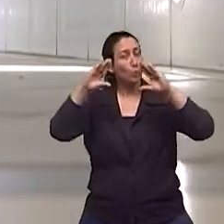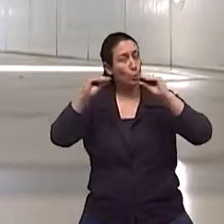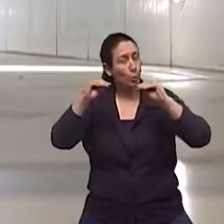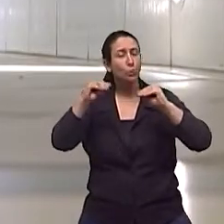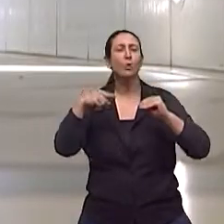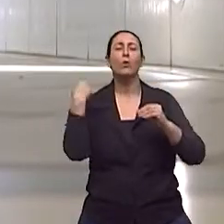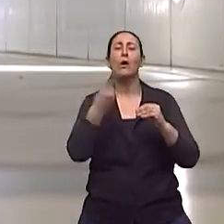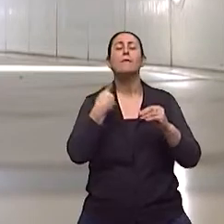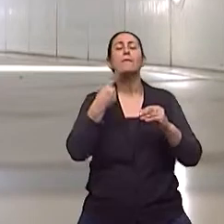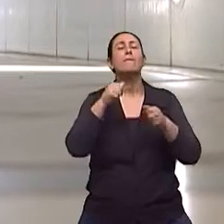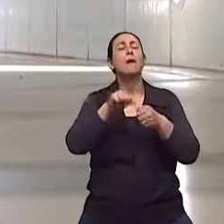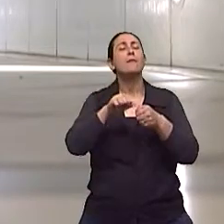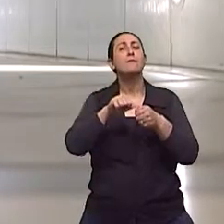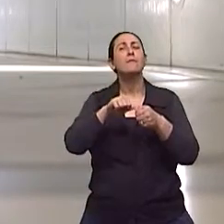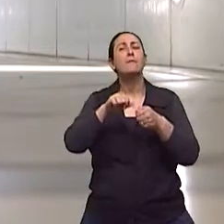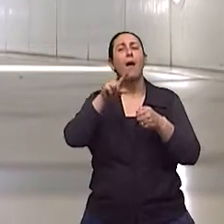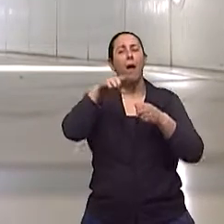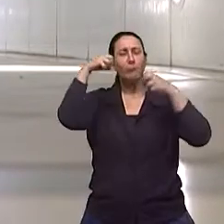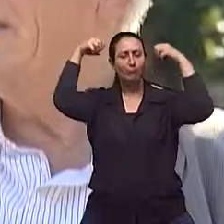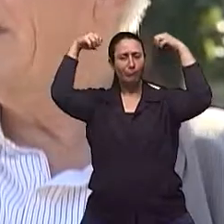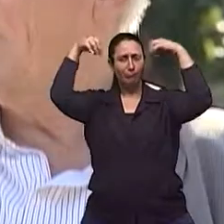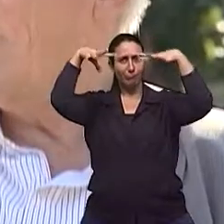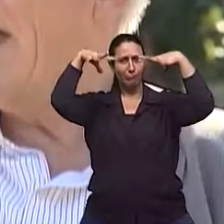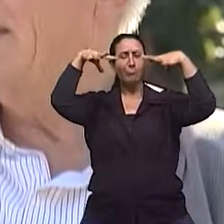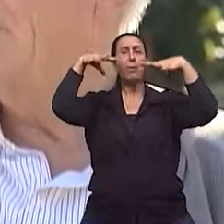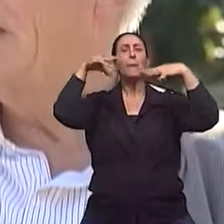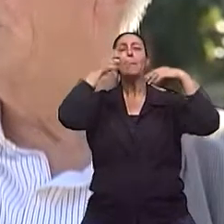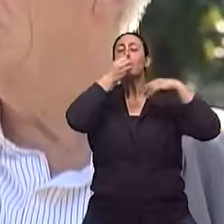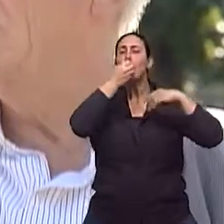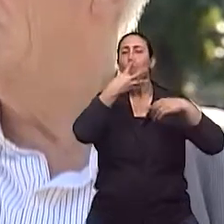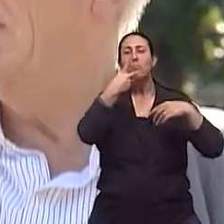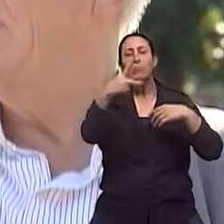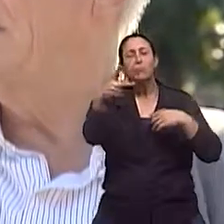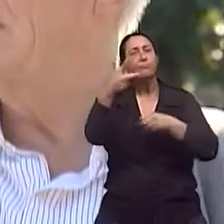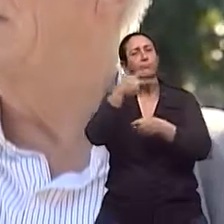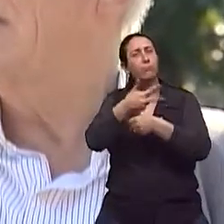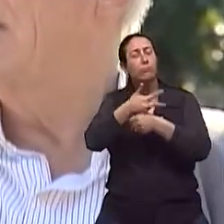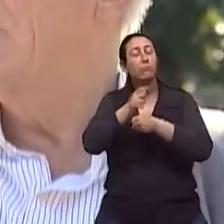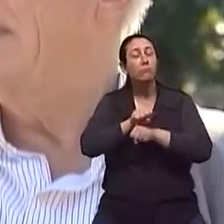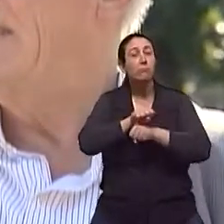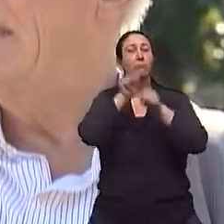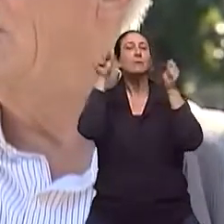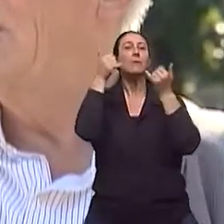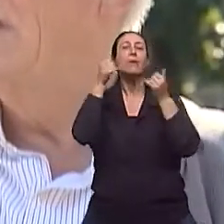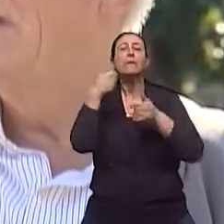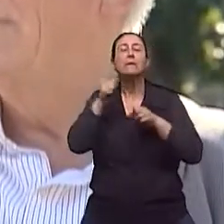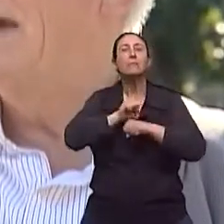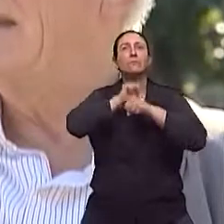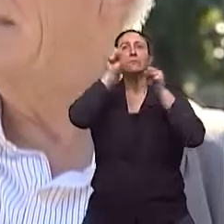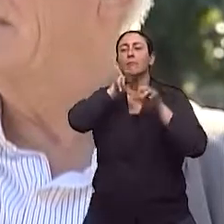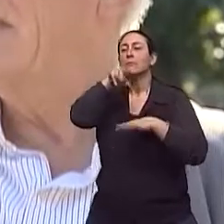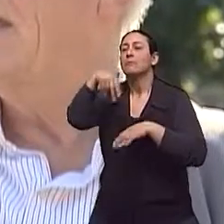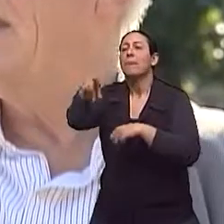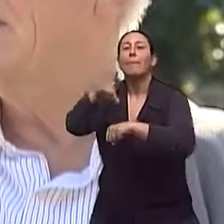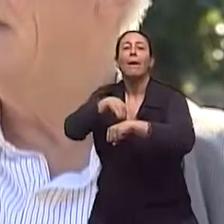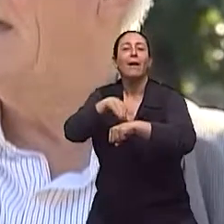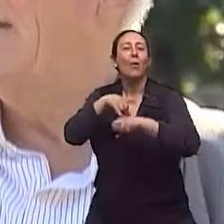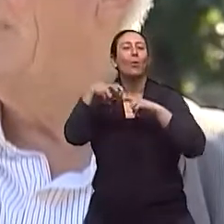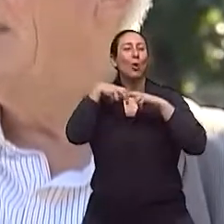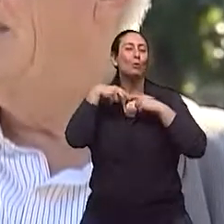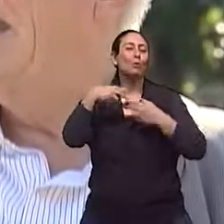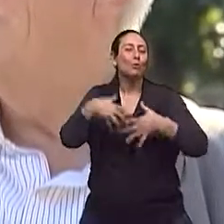fizemos uma iluminação adequada para o idoso que levanta e tem que ir ao banheiro para que essa